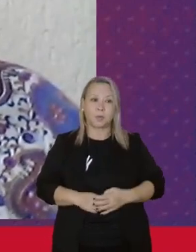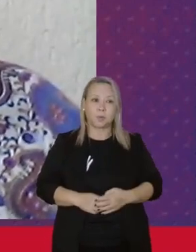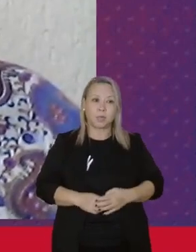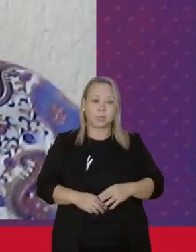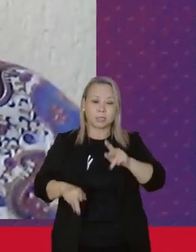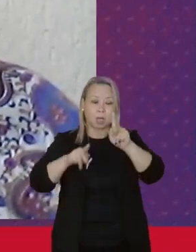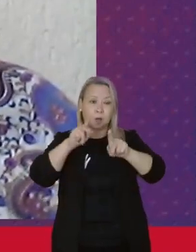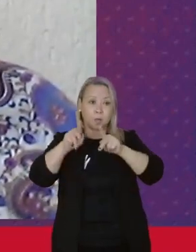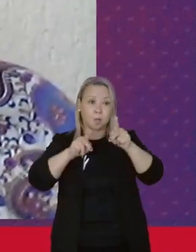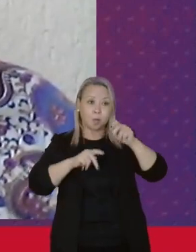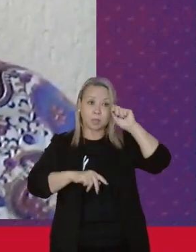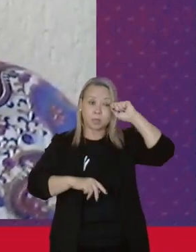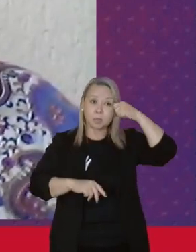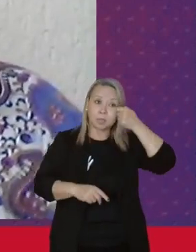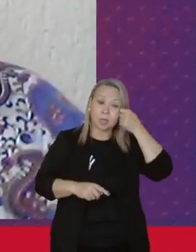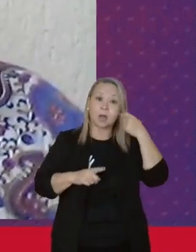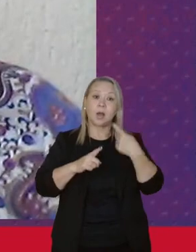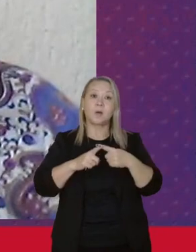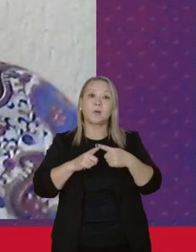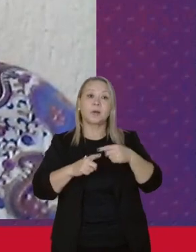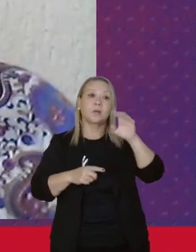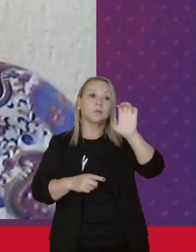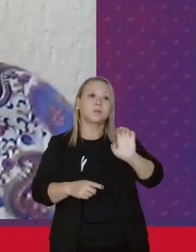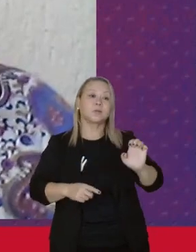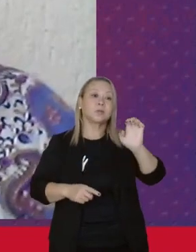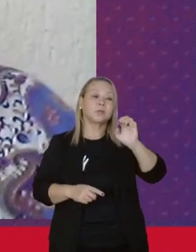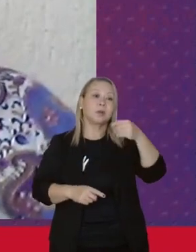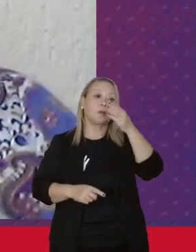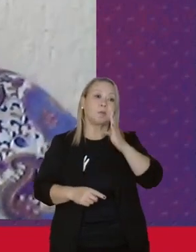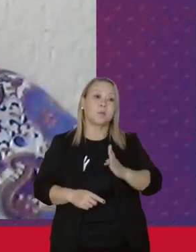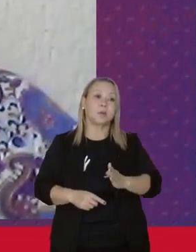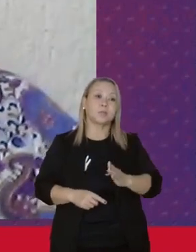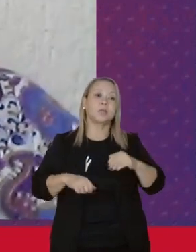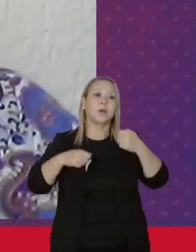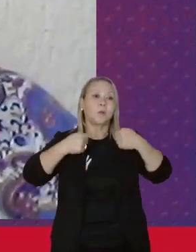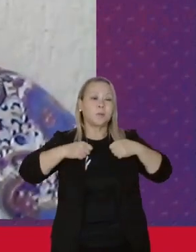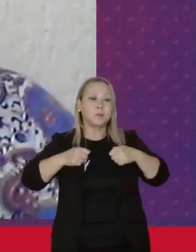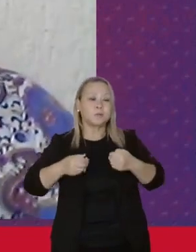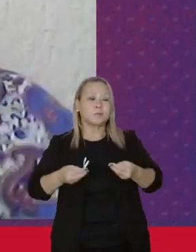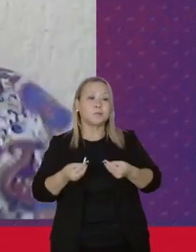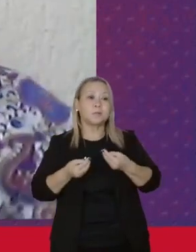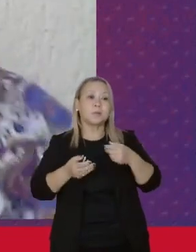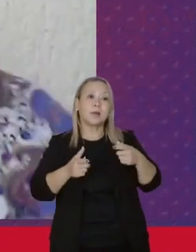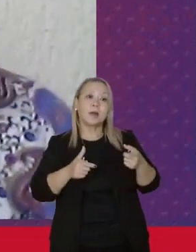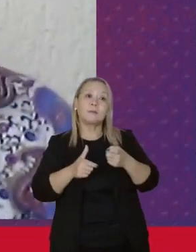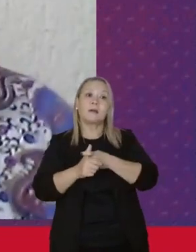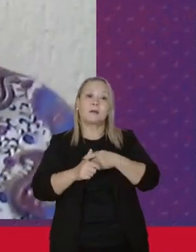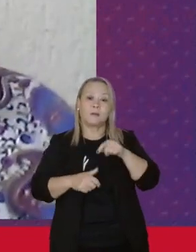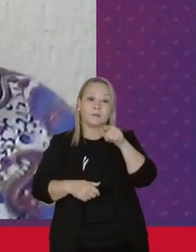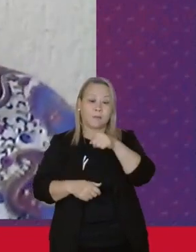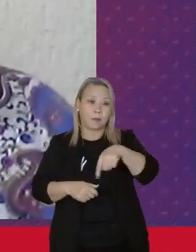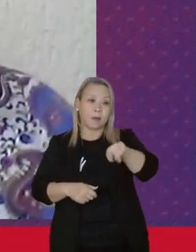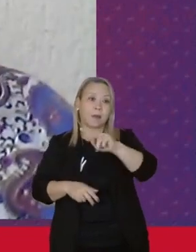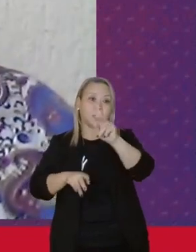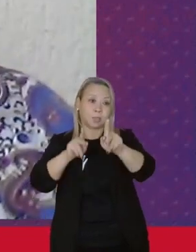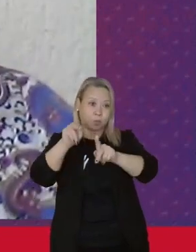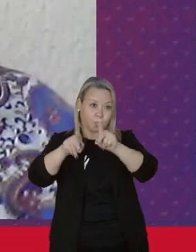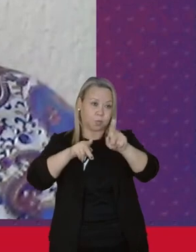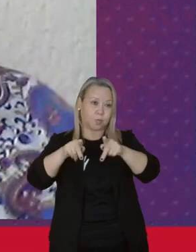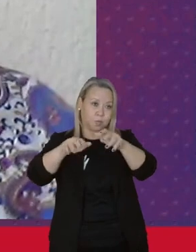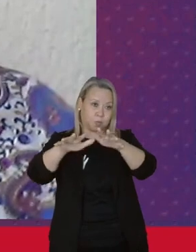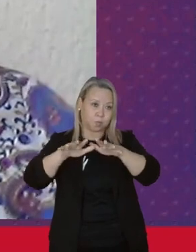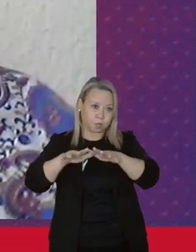na população negra, porque esse Estado, o Brasil, deve a essa população. Então, se nós